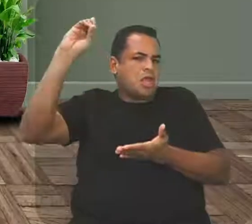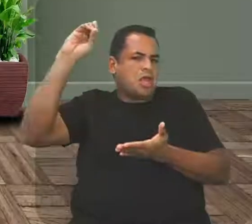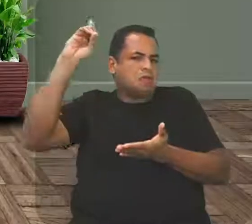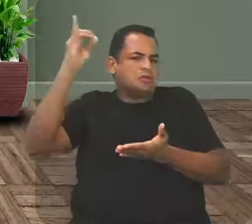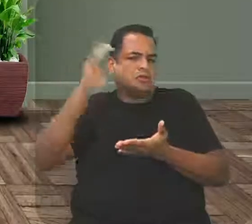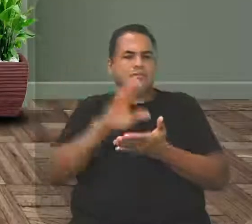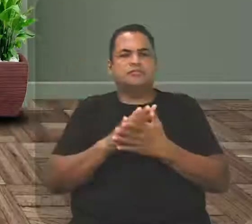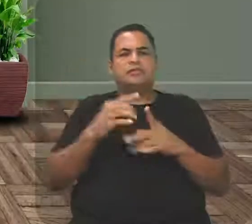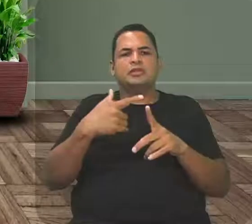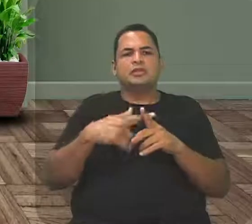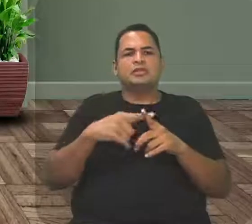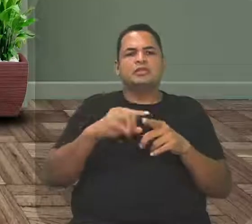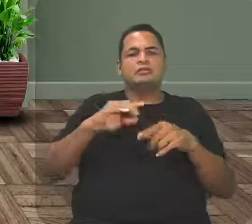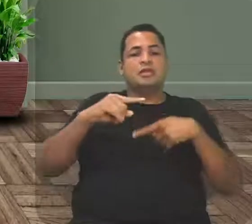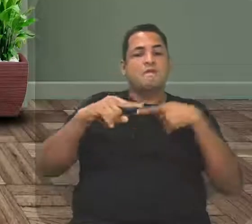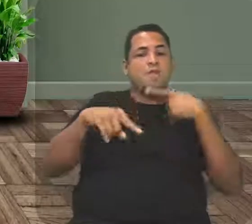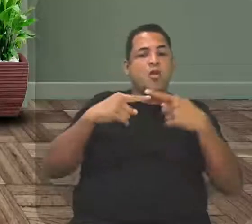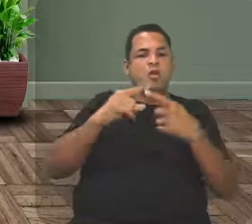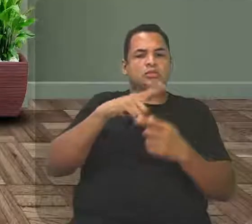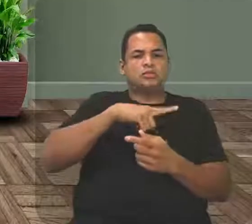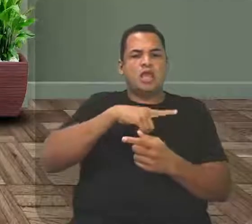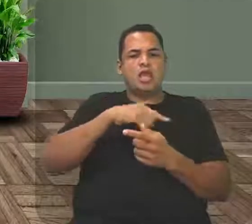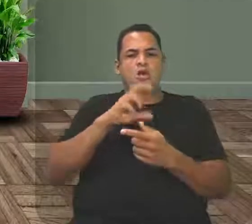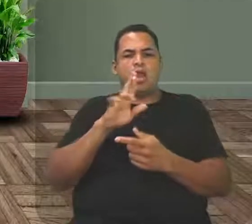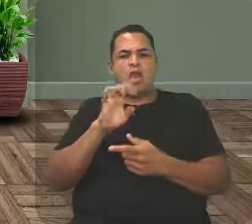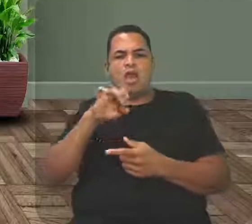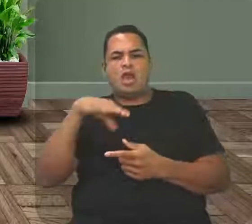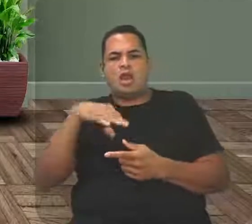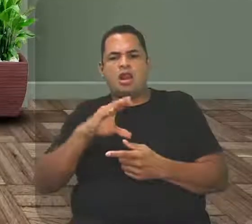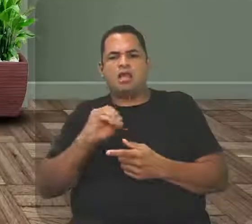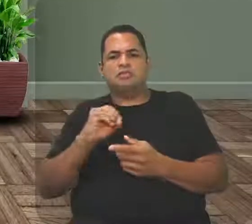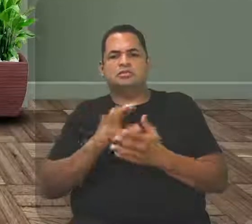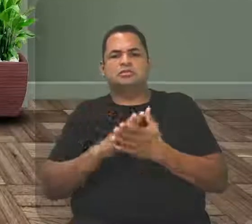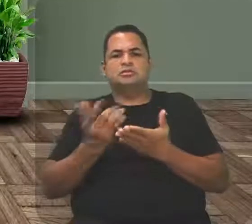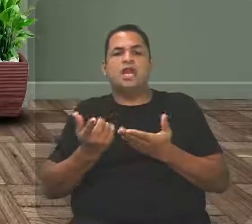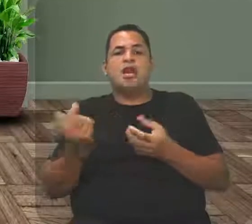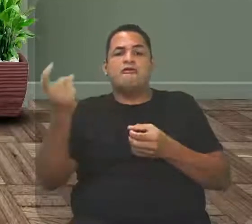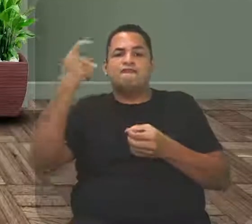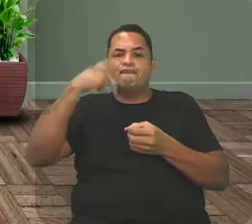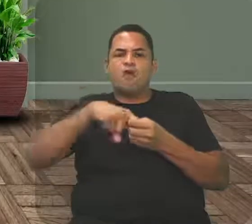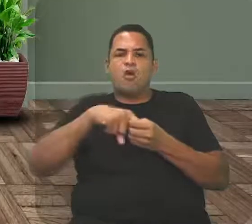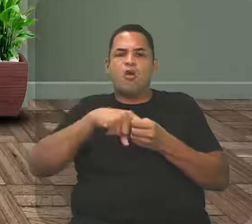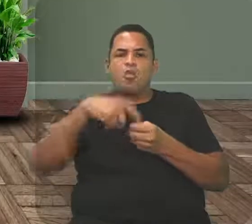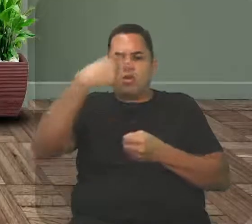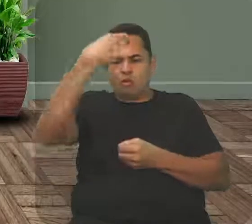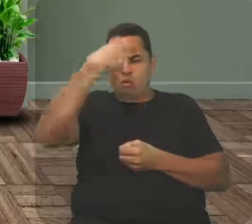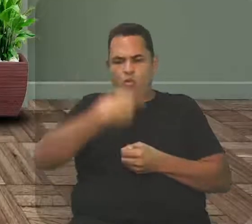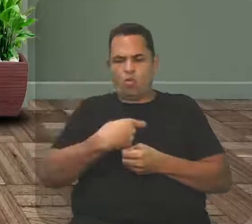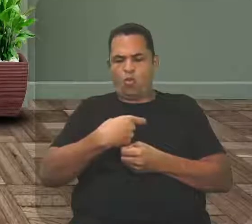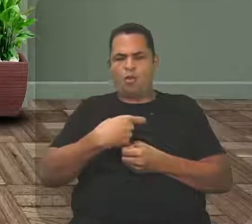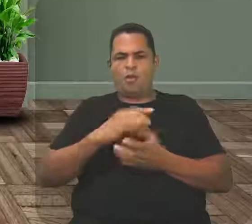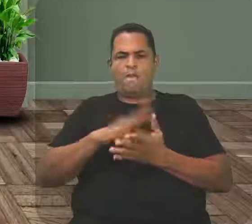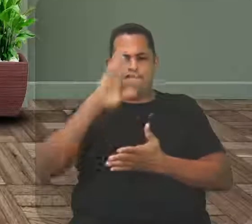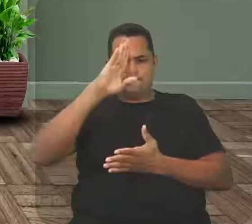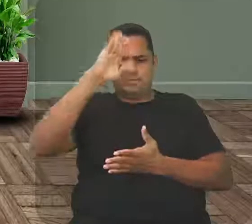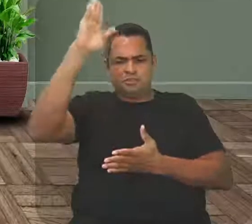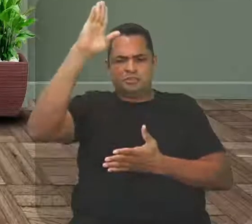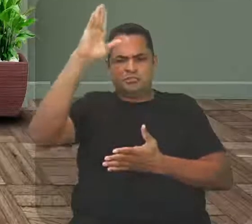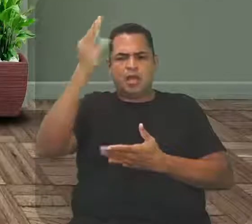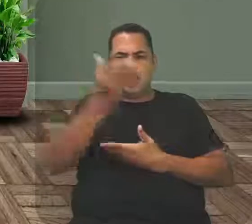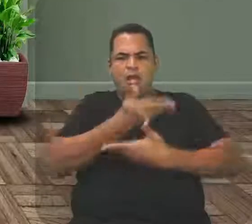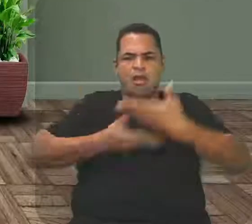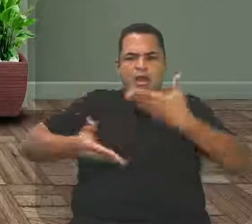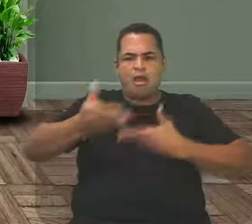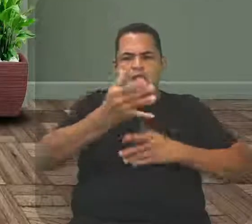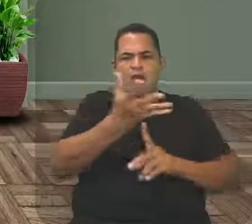Renascimento, que foi um período posterior, é o retorno ao homem como centro das relações artísticas. Aí nós temos